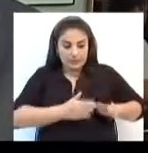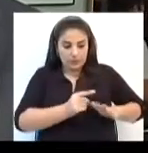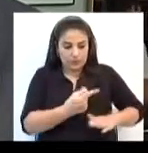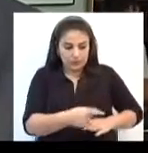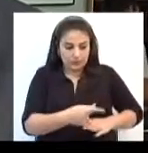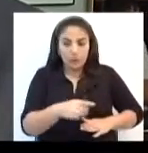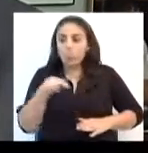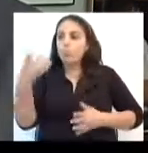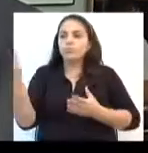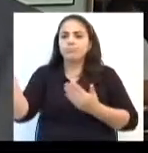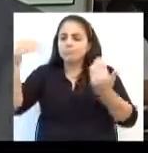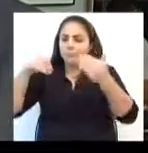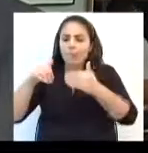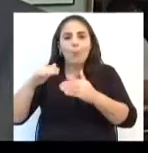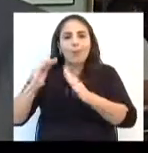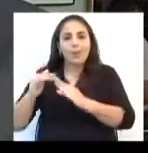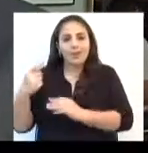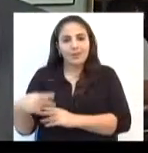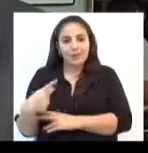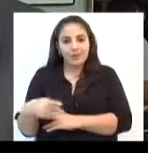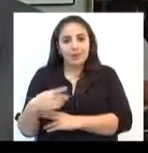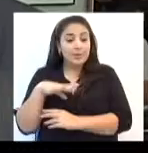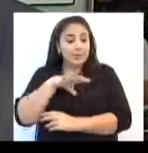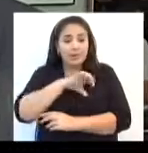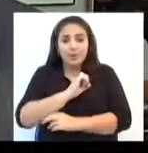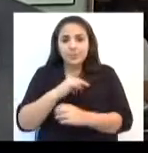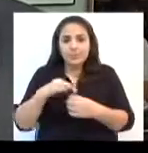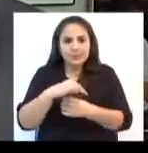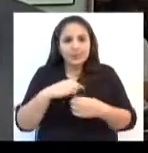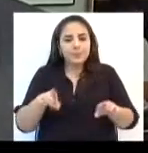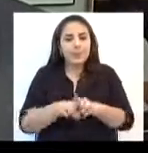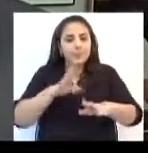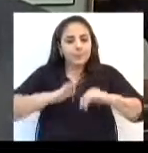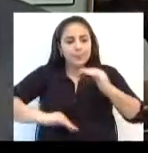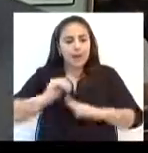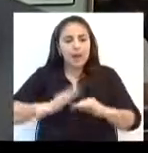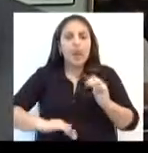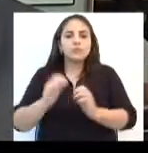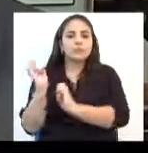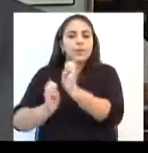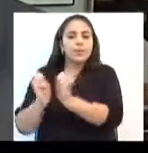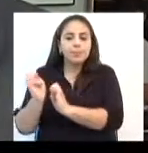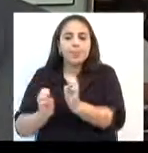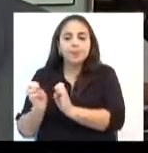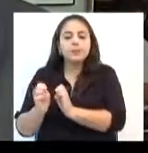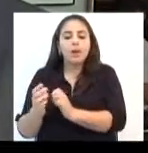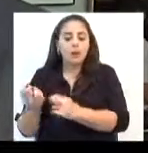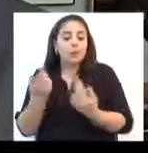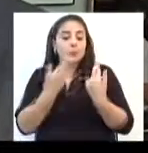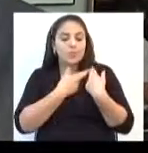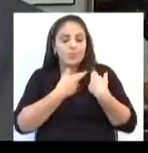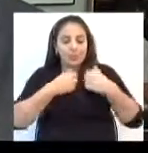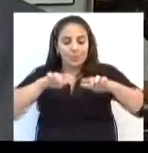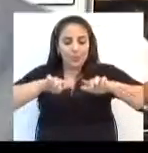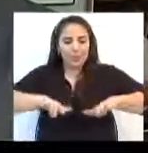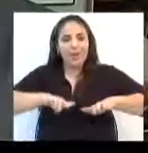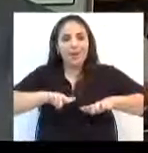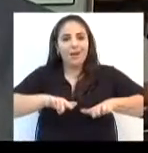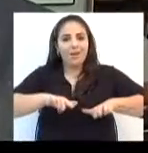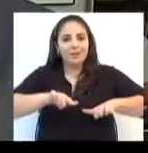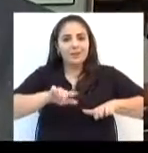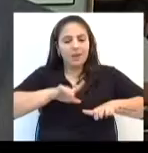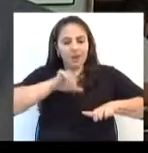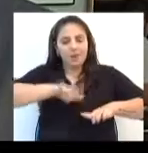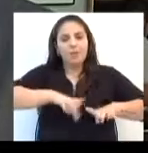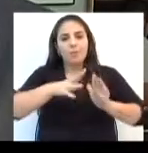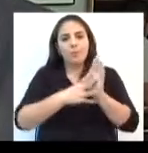cidade através da prática do seu empreendedorismo, que as empresas que assumem um canteiro, que assumem uma praça. Eu acho